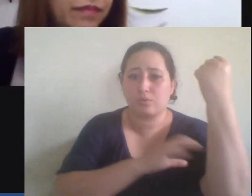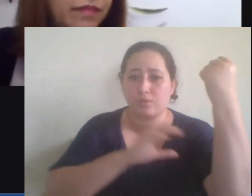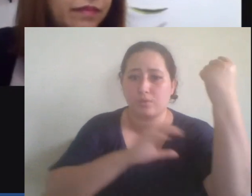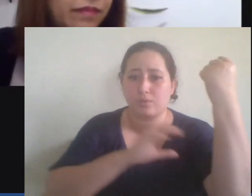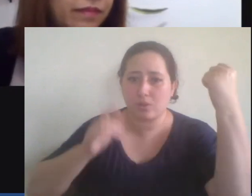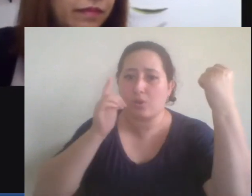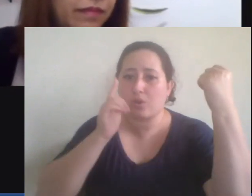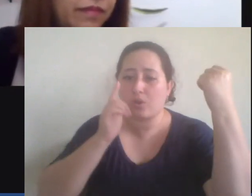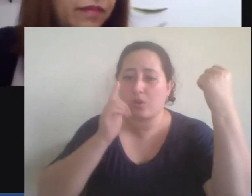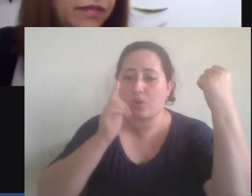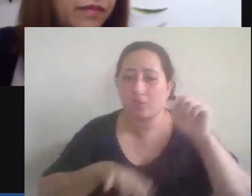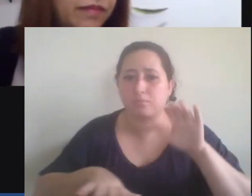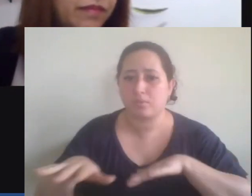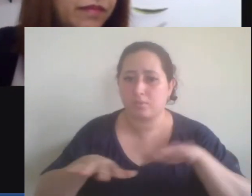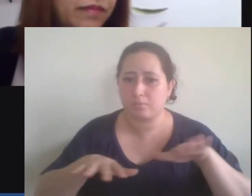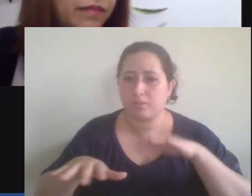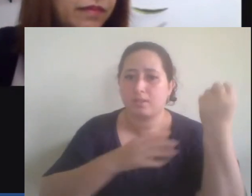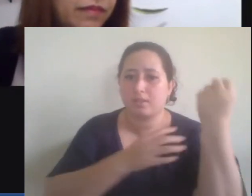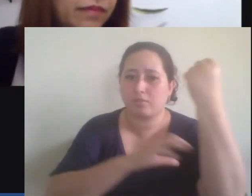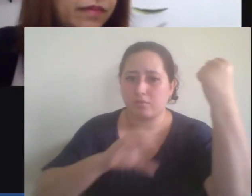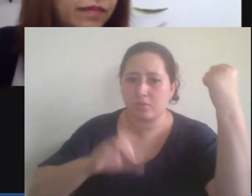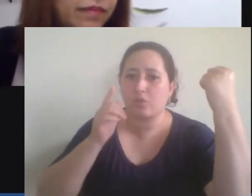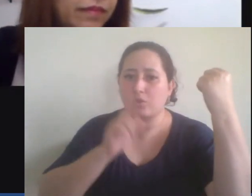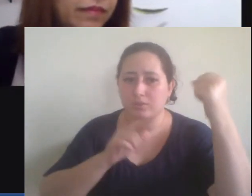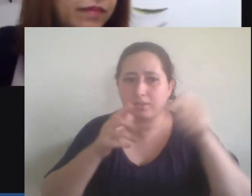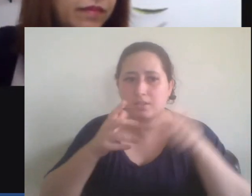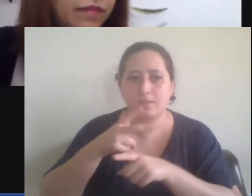ter as suas primeiras vitórias